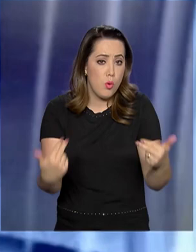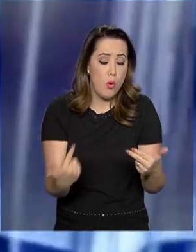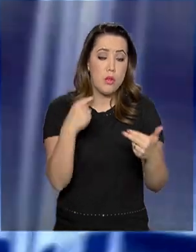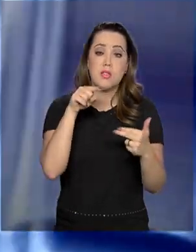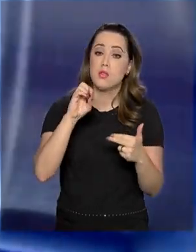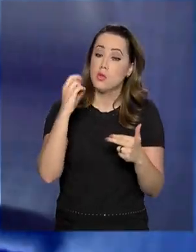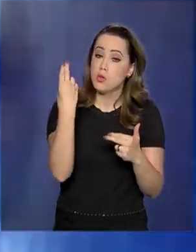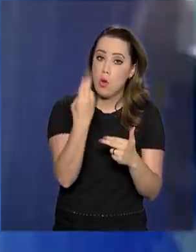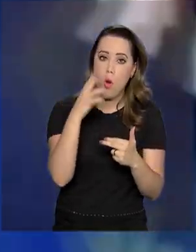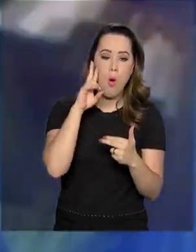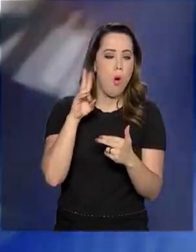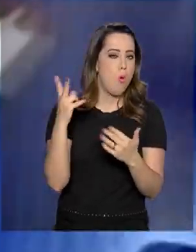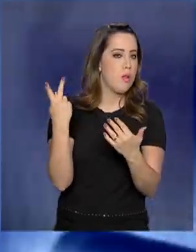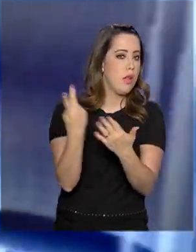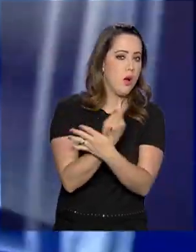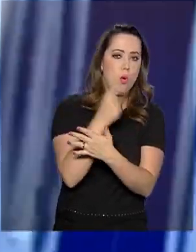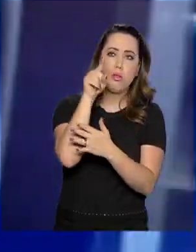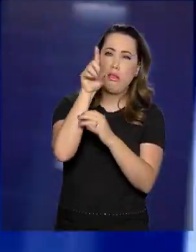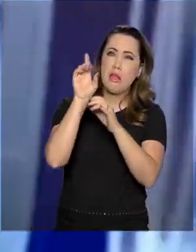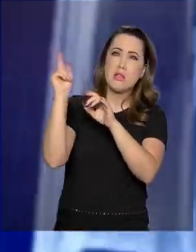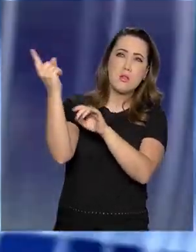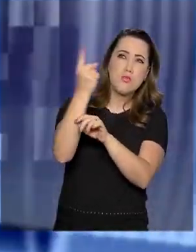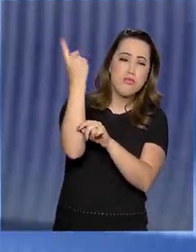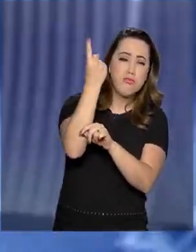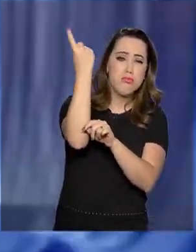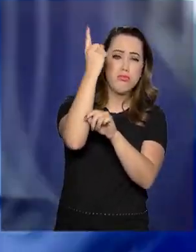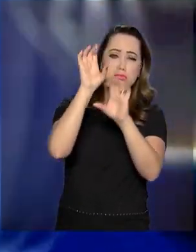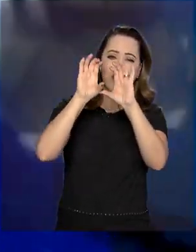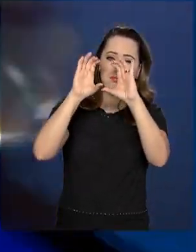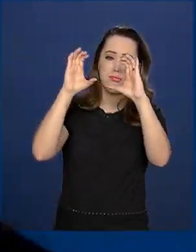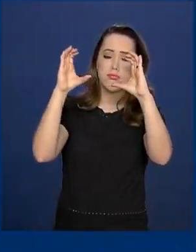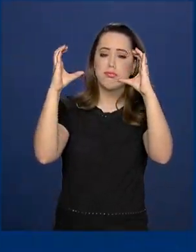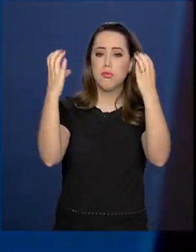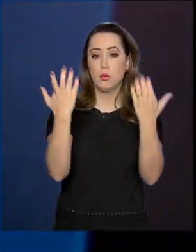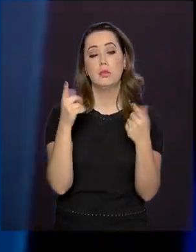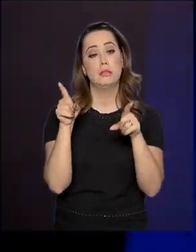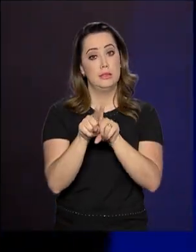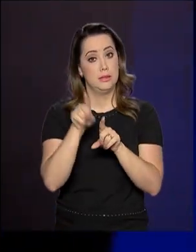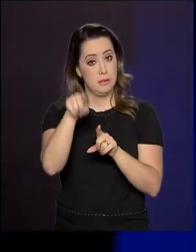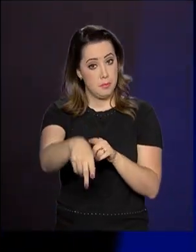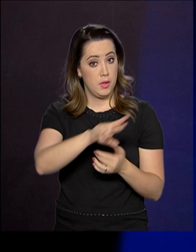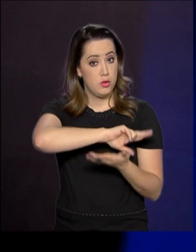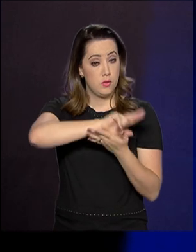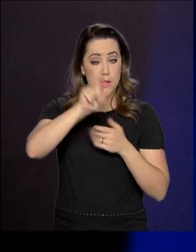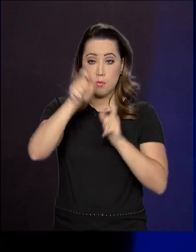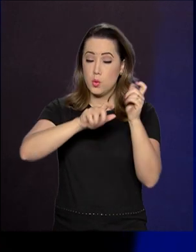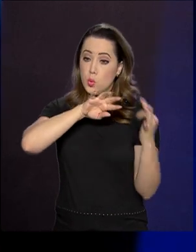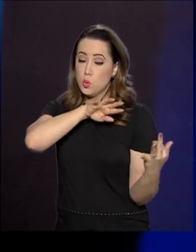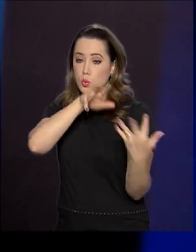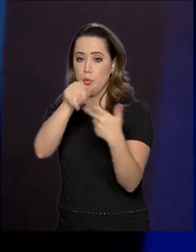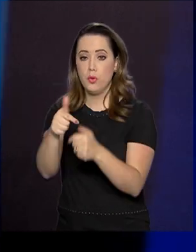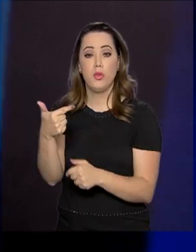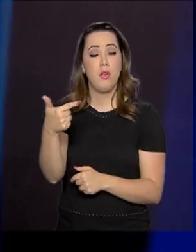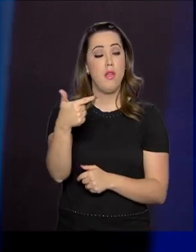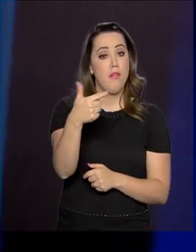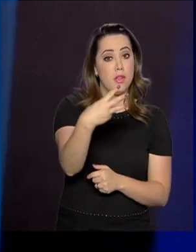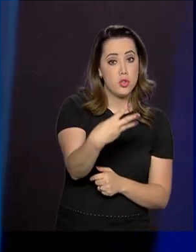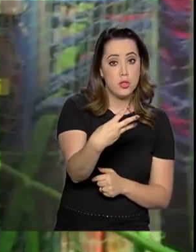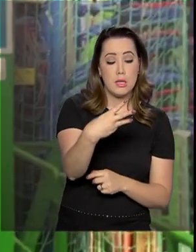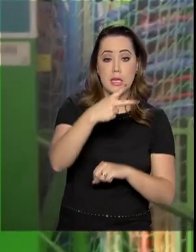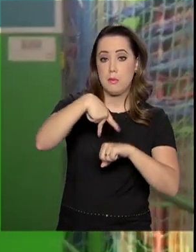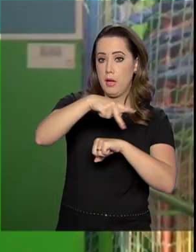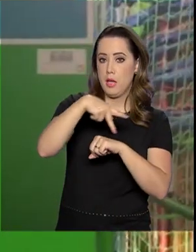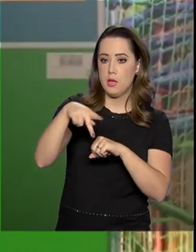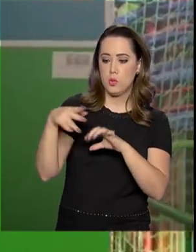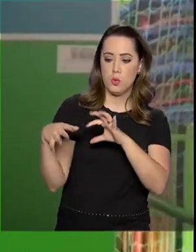exóticos observados no espaço. A organização reúne cientistas de todo o mundo e tem 23 países membros.